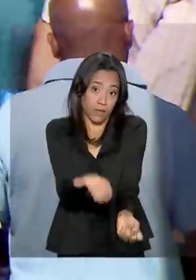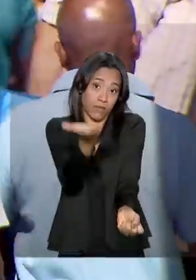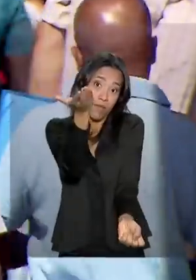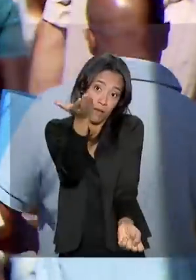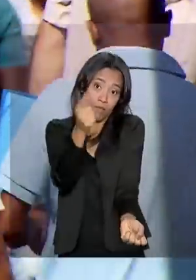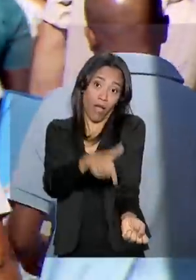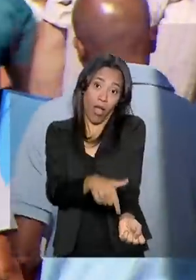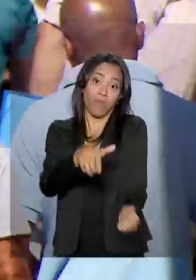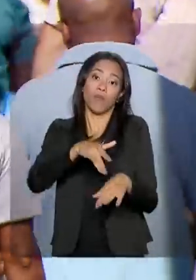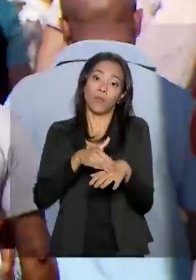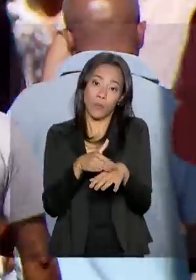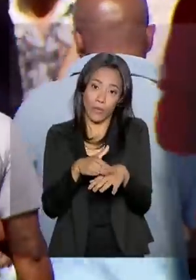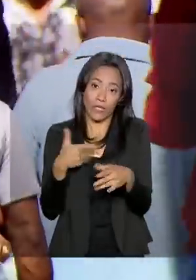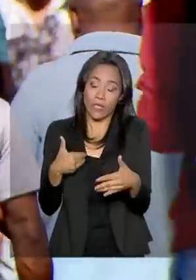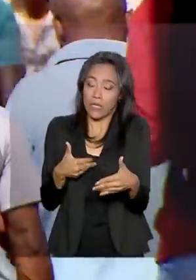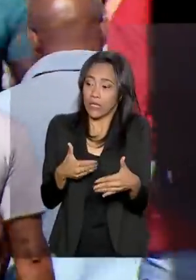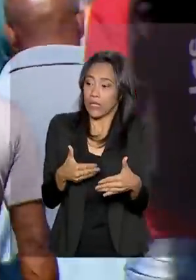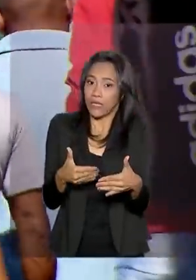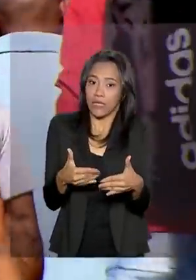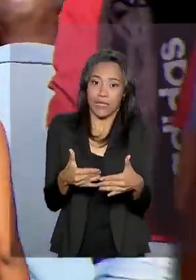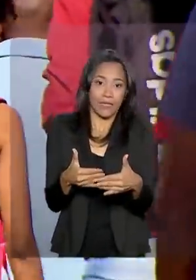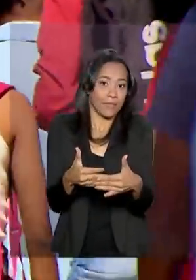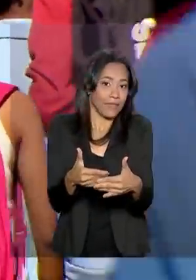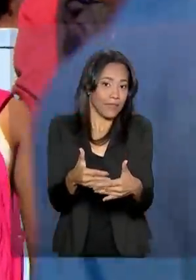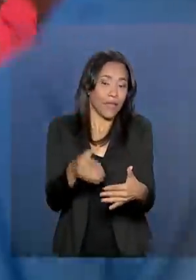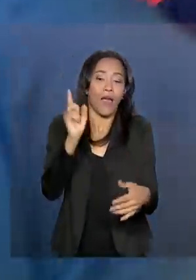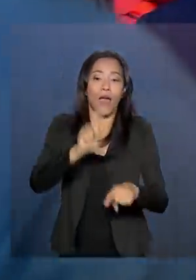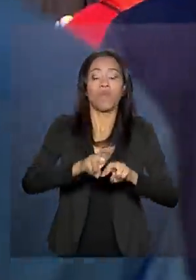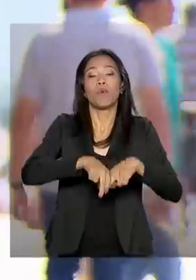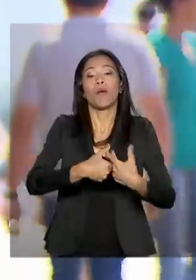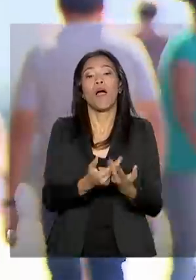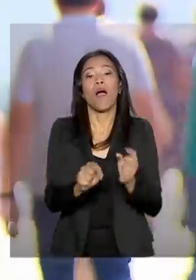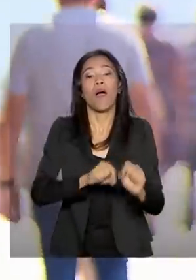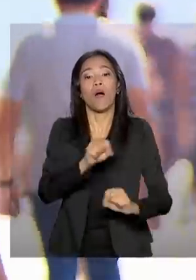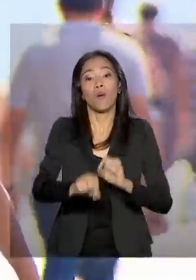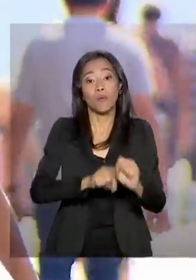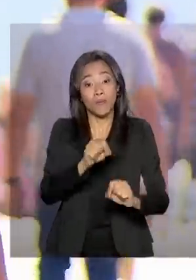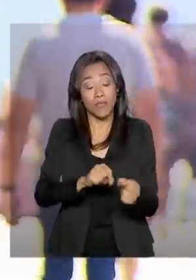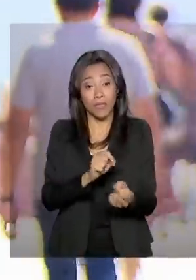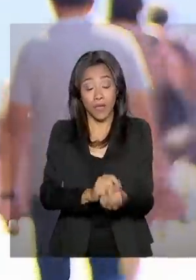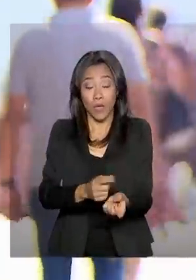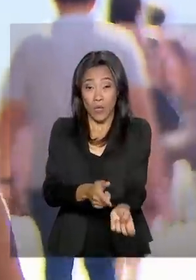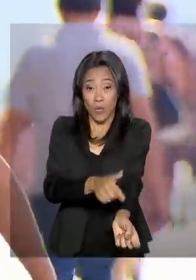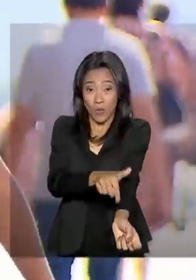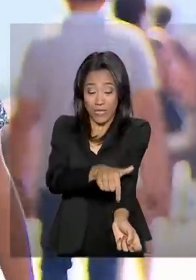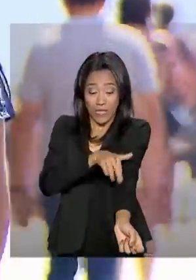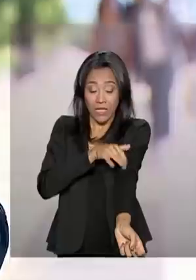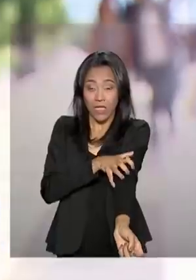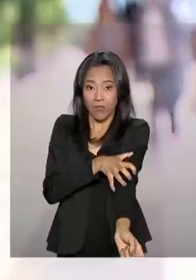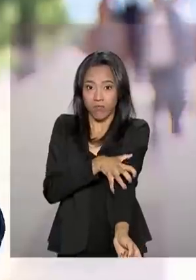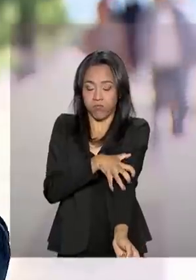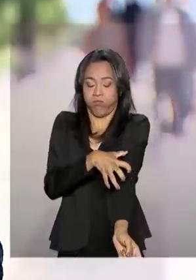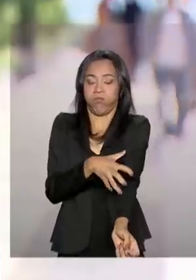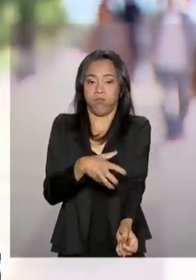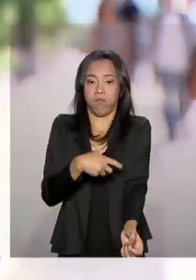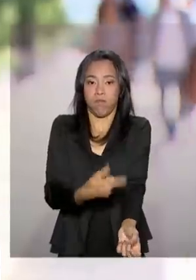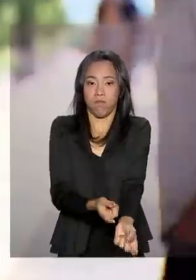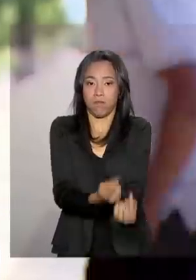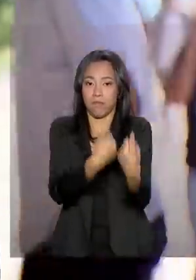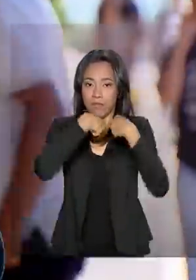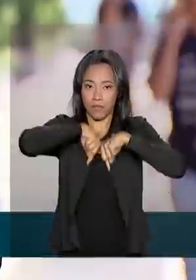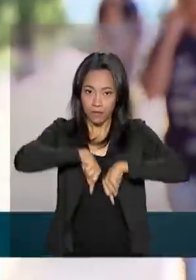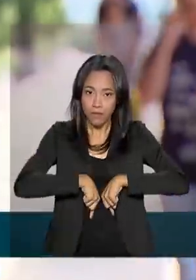alta é uma doença crônica caracterizada pelos níveis elevados da pressão sanguínea nas artérias. No Brasil,